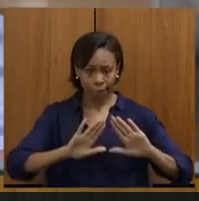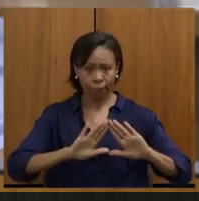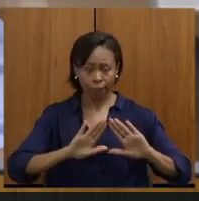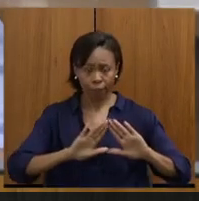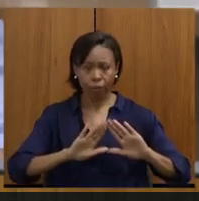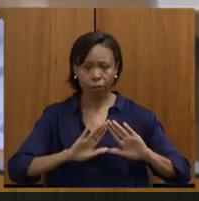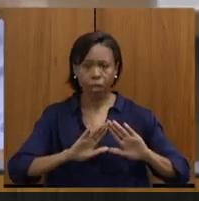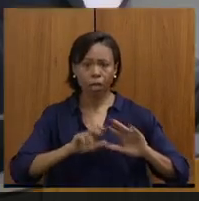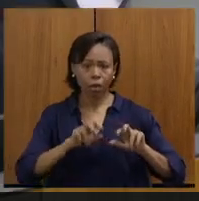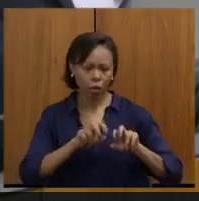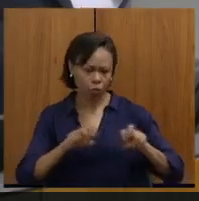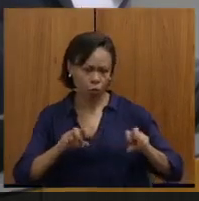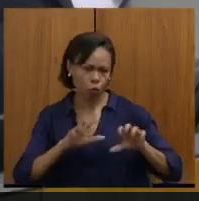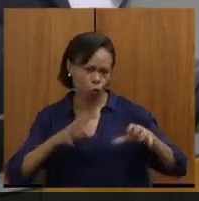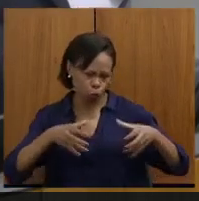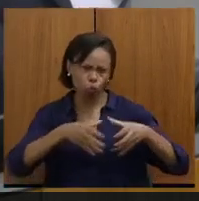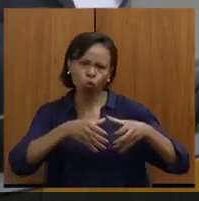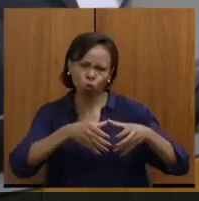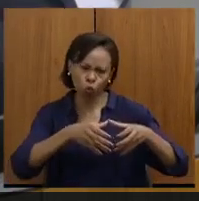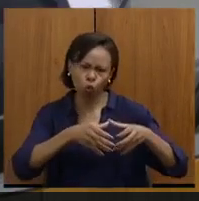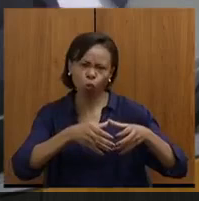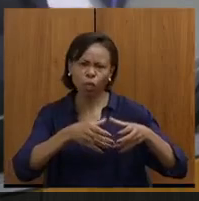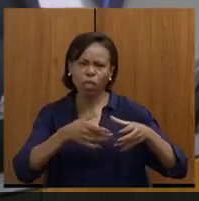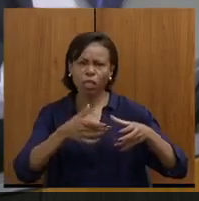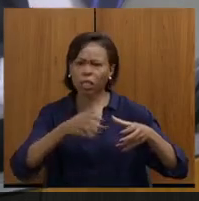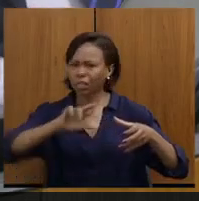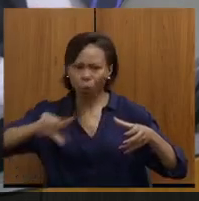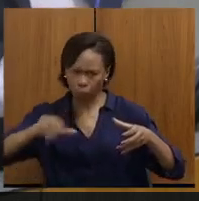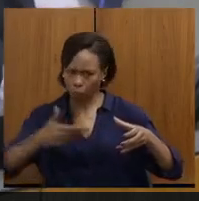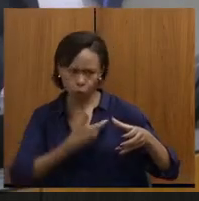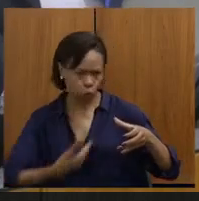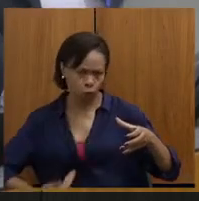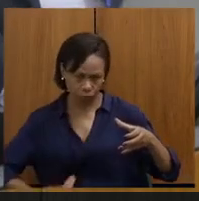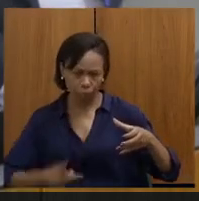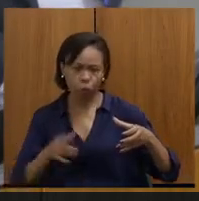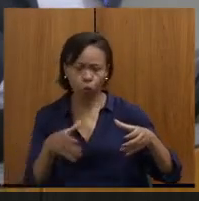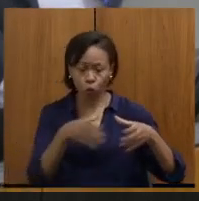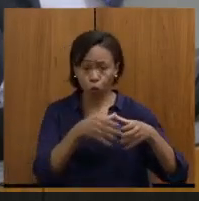bancado de governo, bancado de oposição, mas...